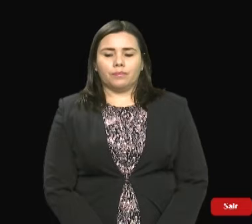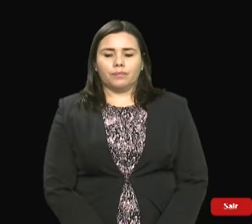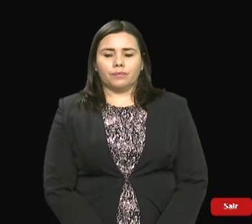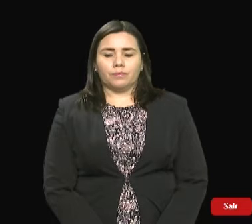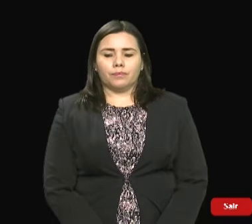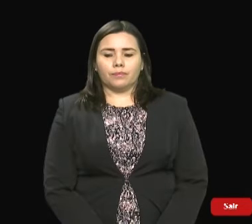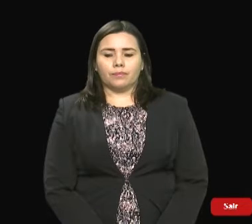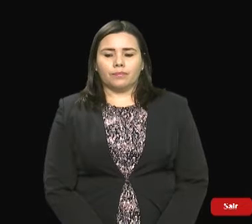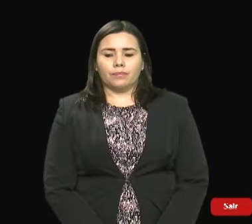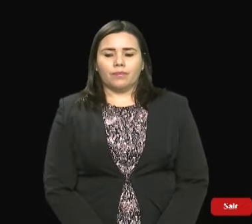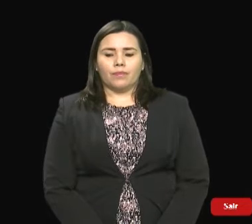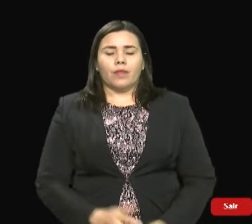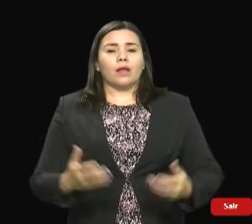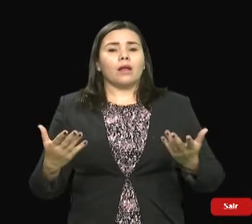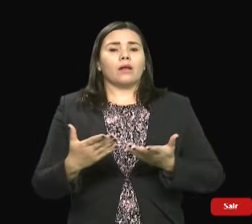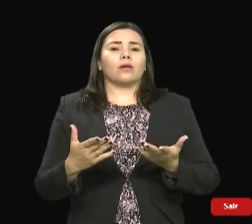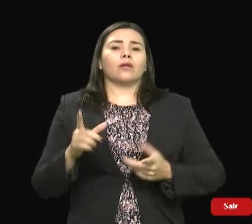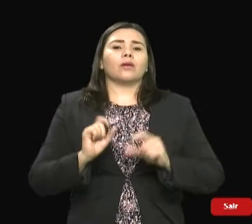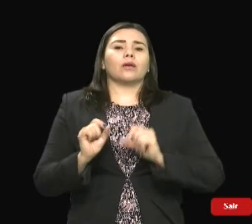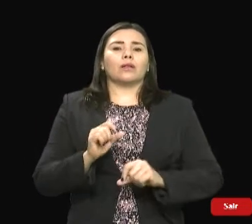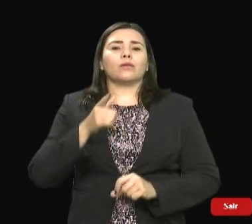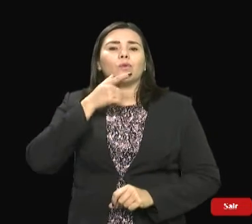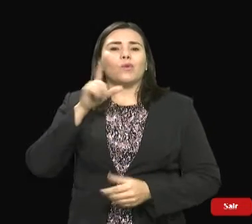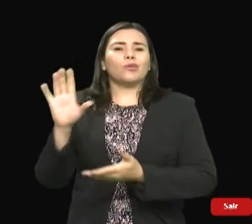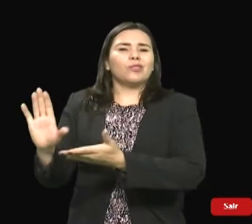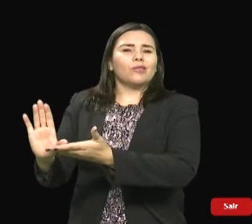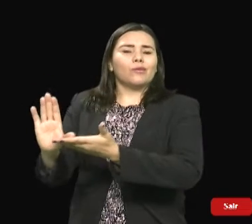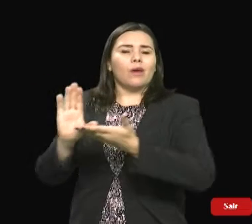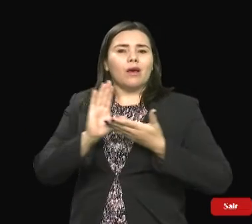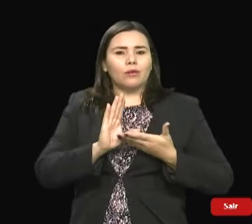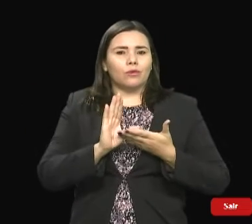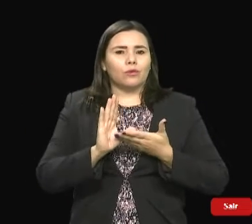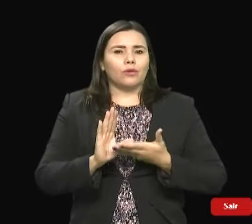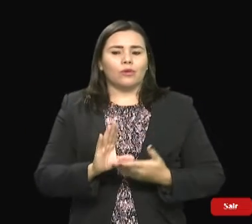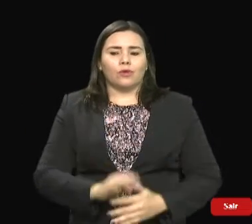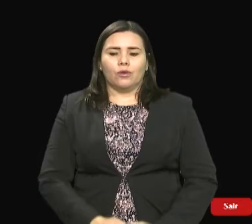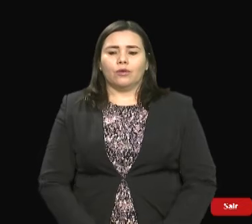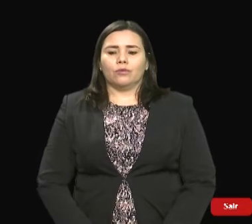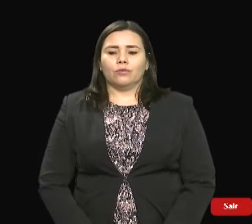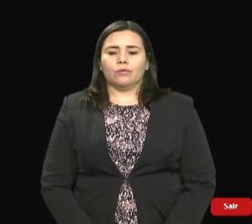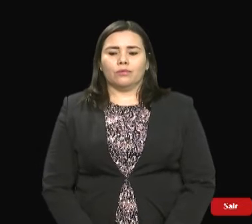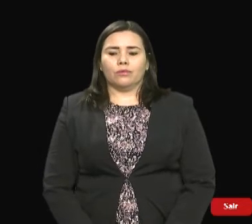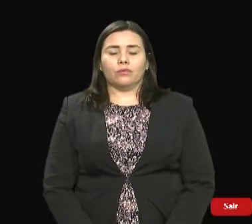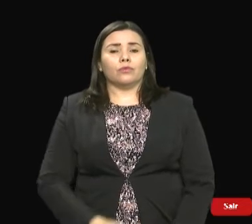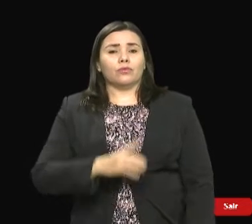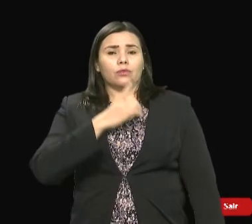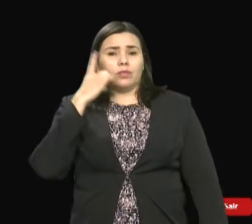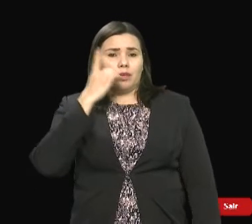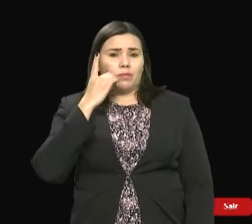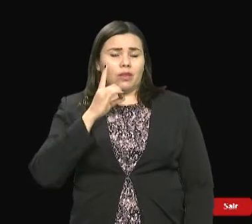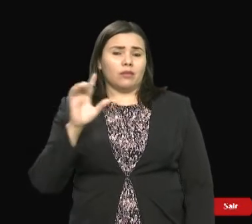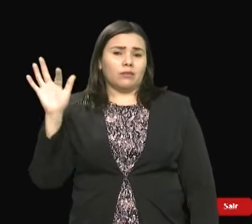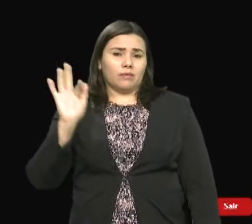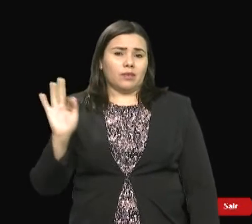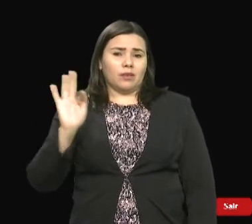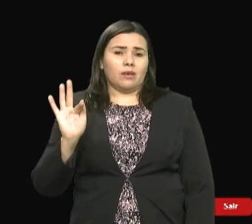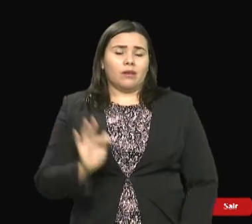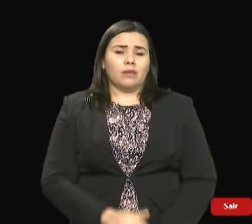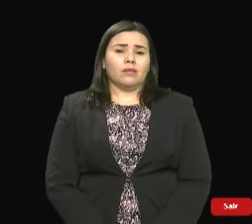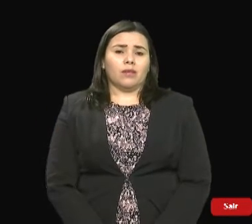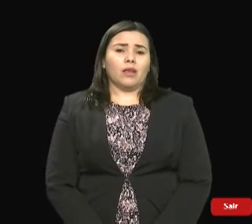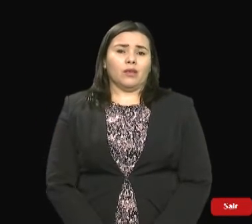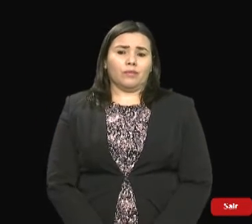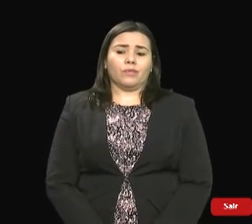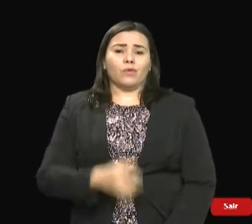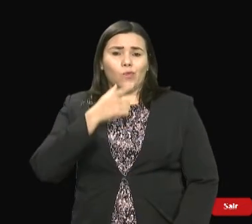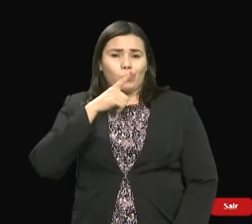aquisição de recursos ontem da bancada federal, fiquei um pouco preocupado, porque achei o valor pequeno dentro dos